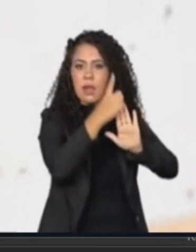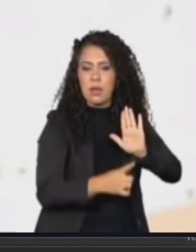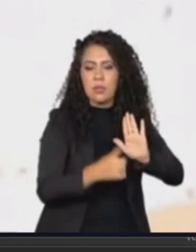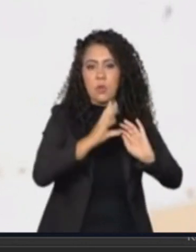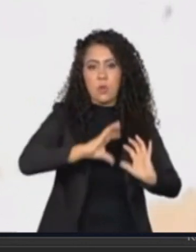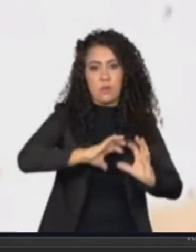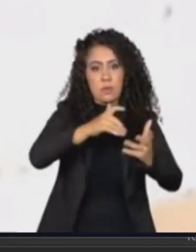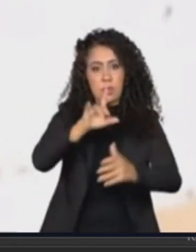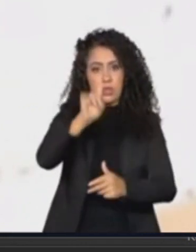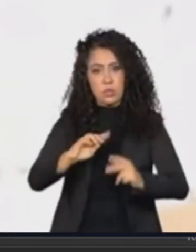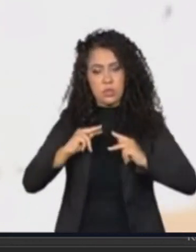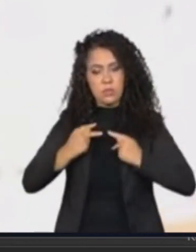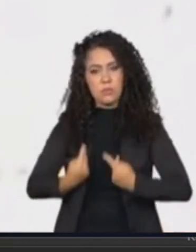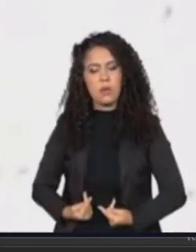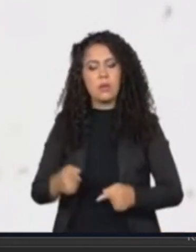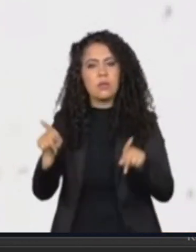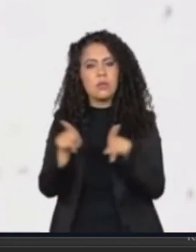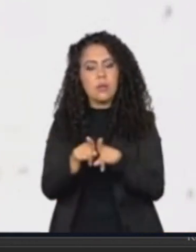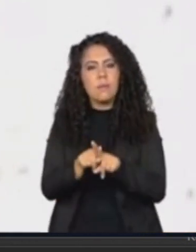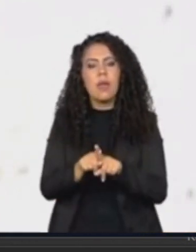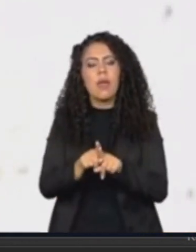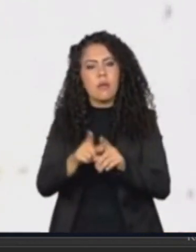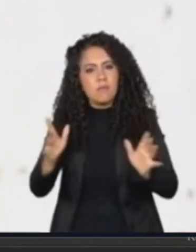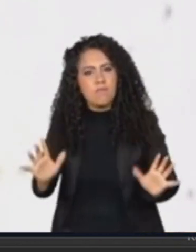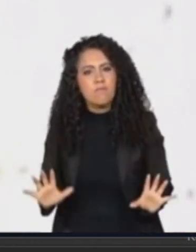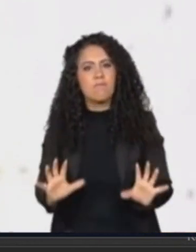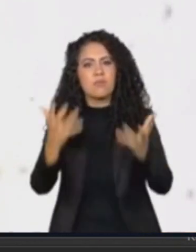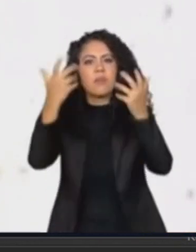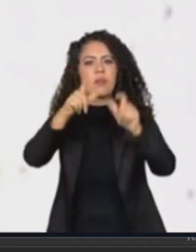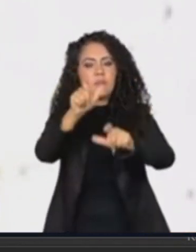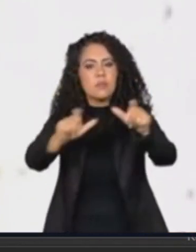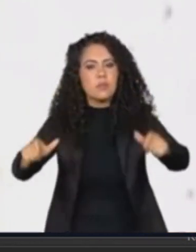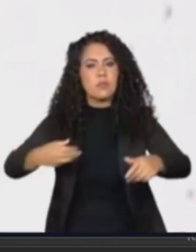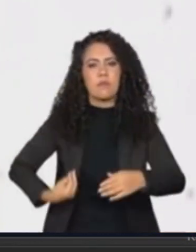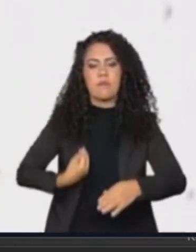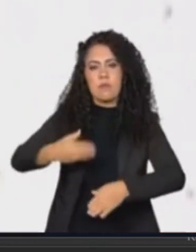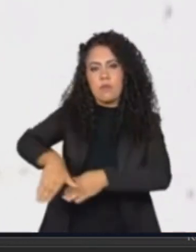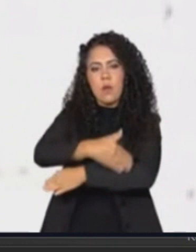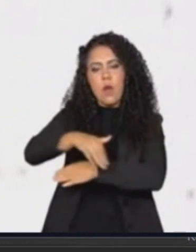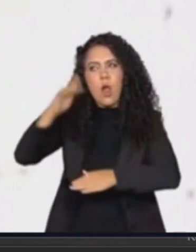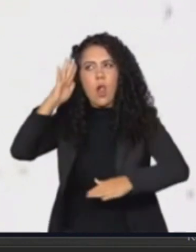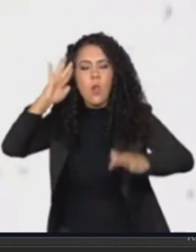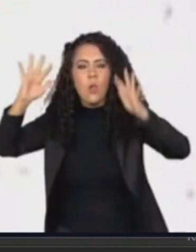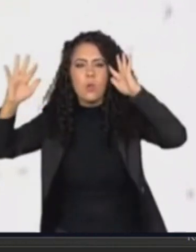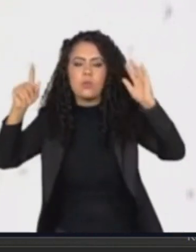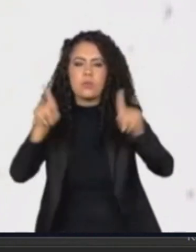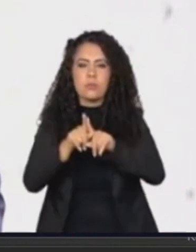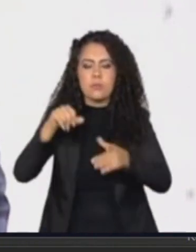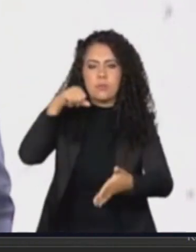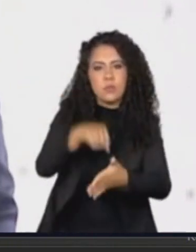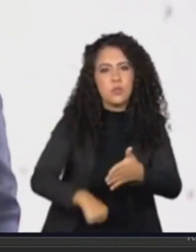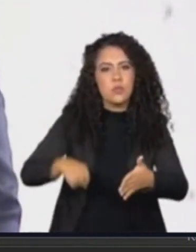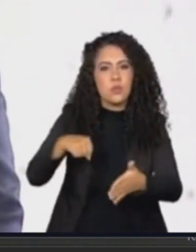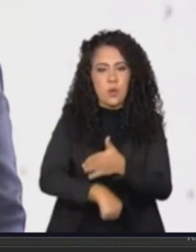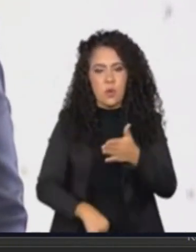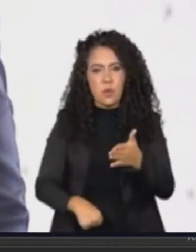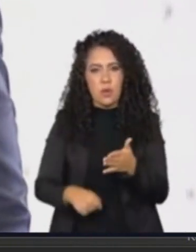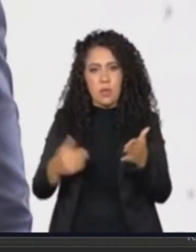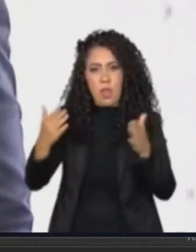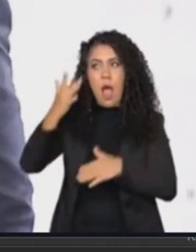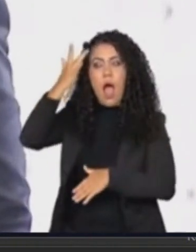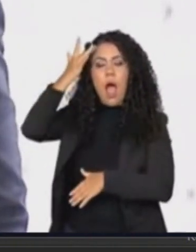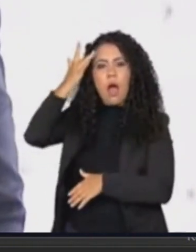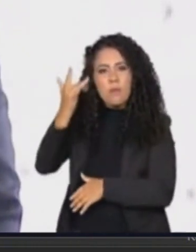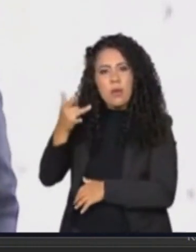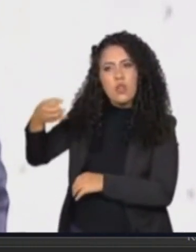ao exaltar a luta e os sonhos do povo da rua, teçamos, companheiros e companheiras, esse novo amanhã, um amanhã